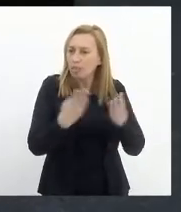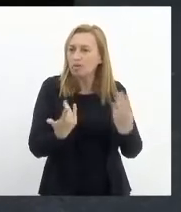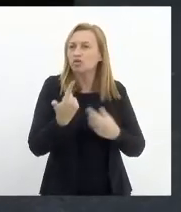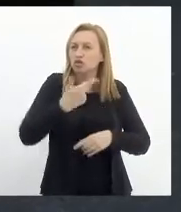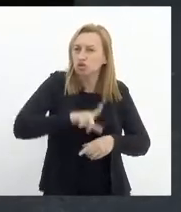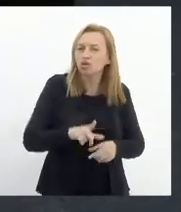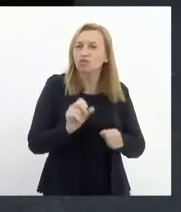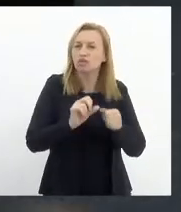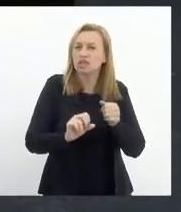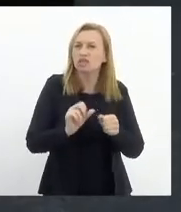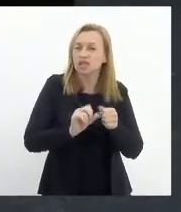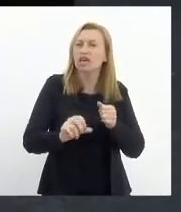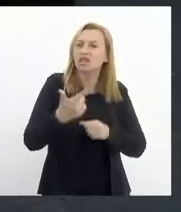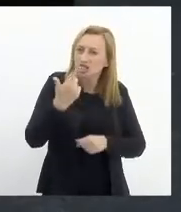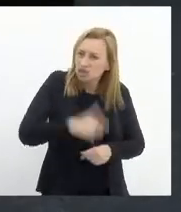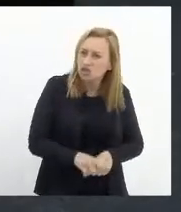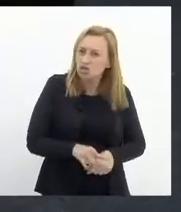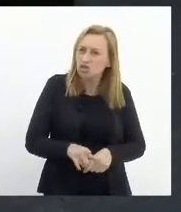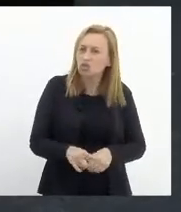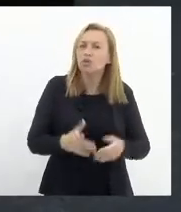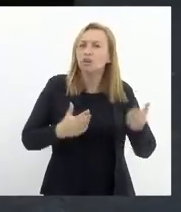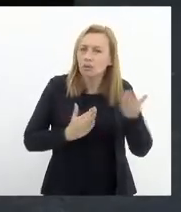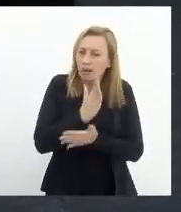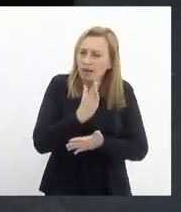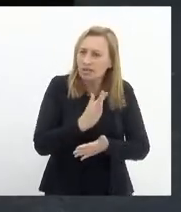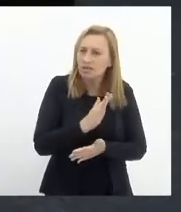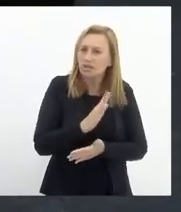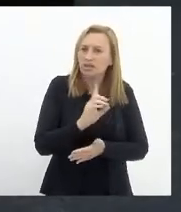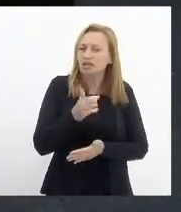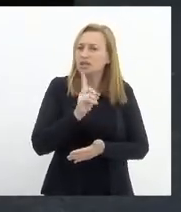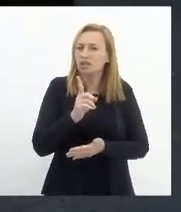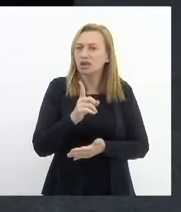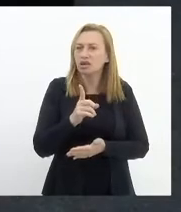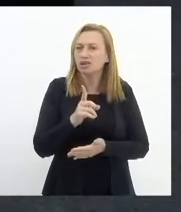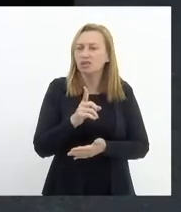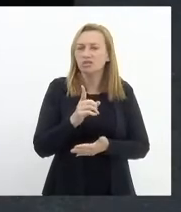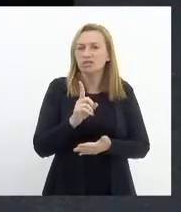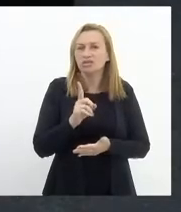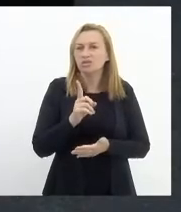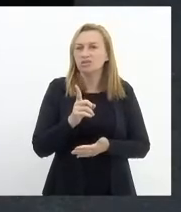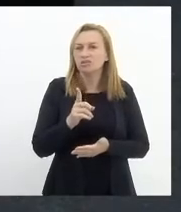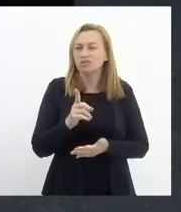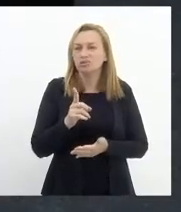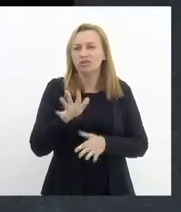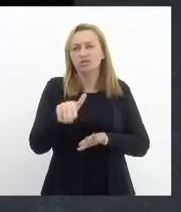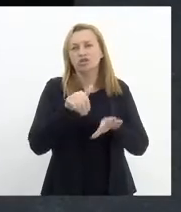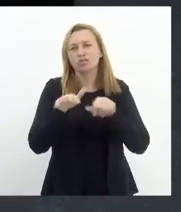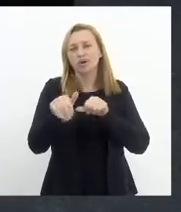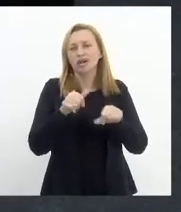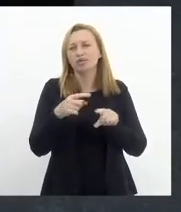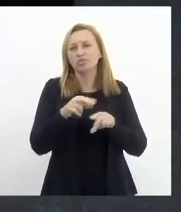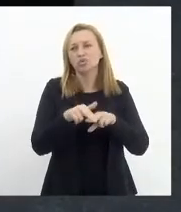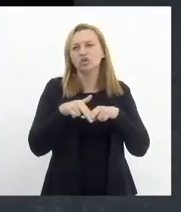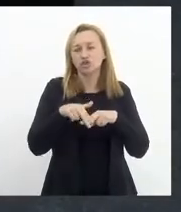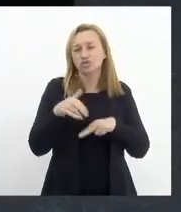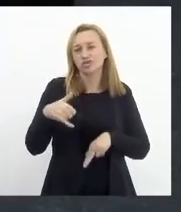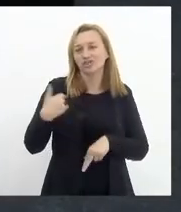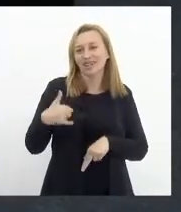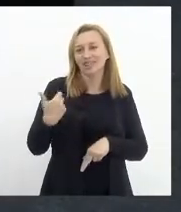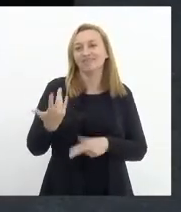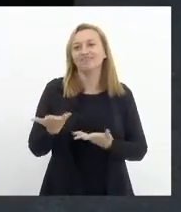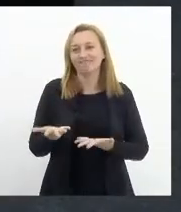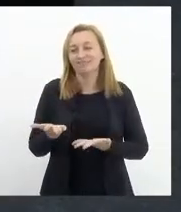eles fizeram o concurso, passaram e não puderam ser aprovados por conta da idade.